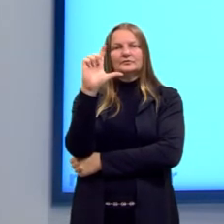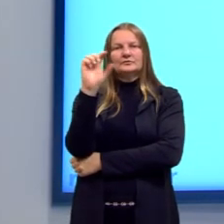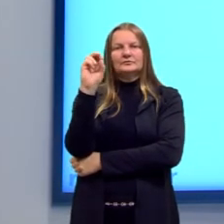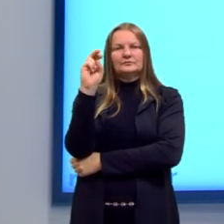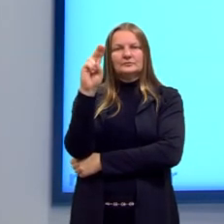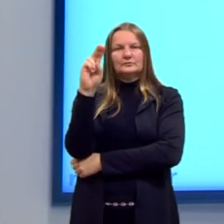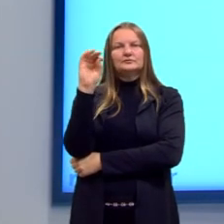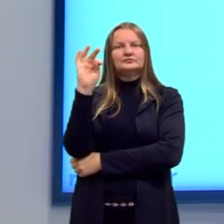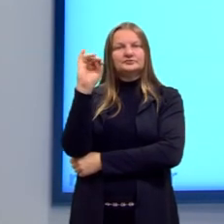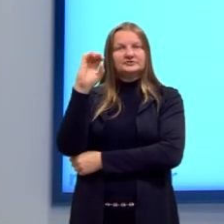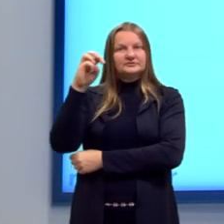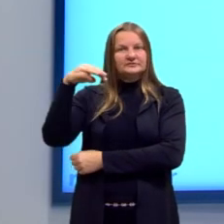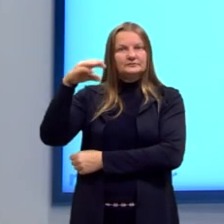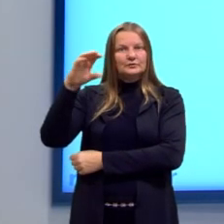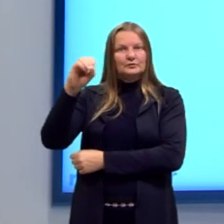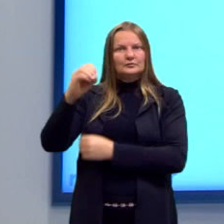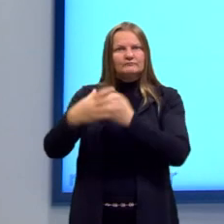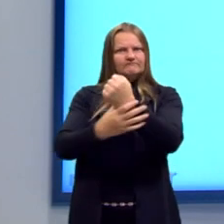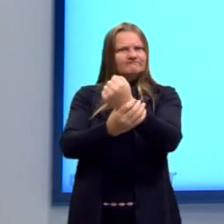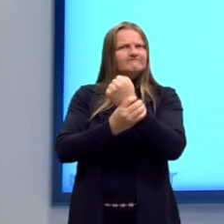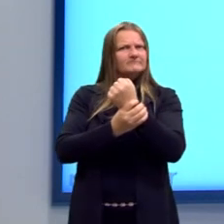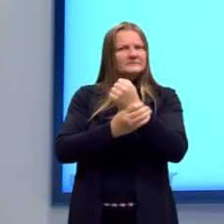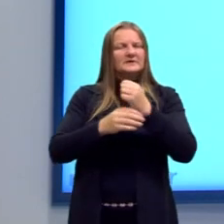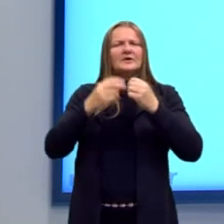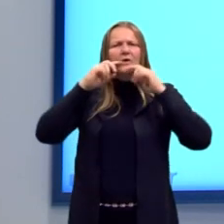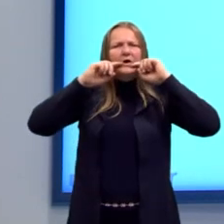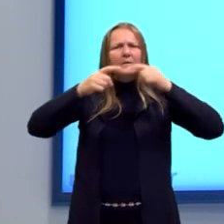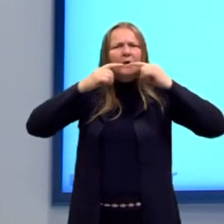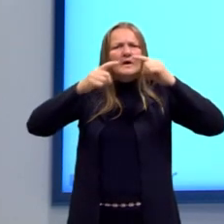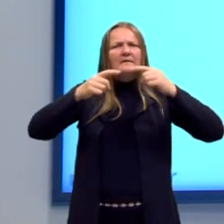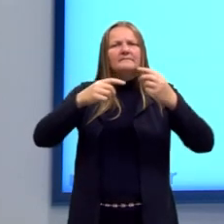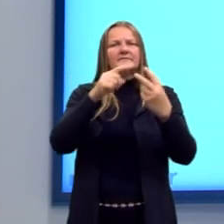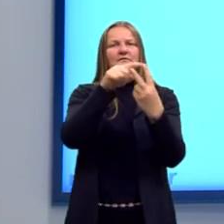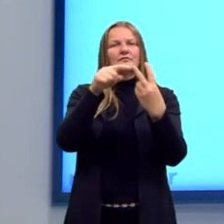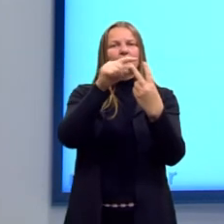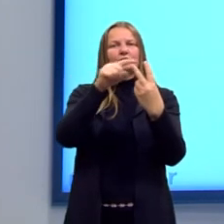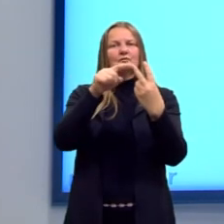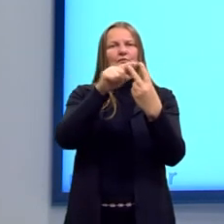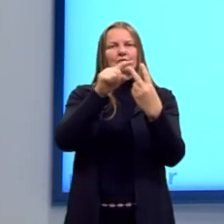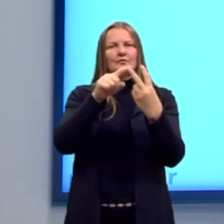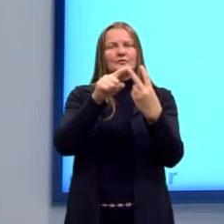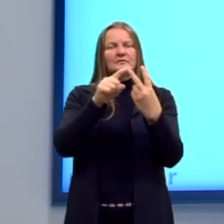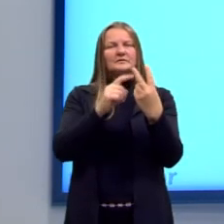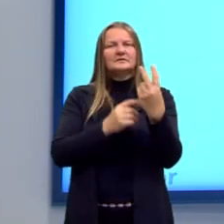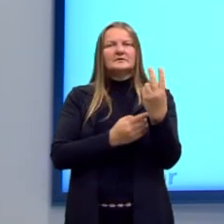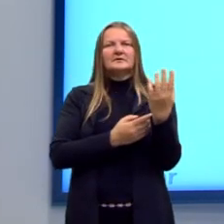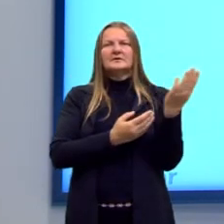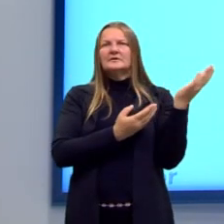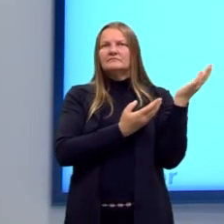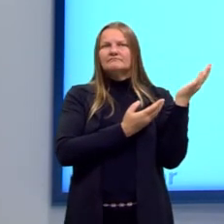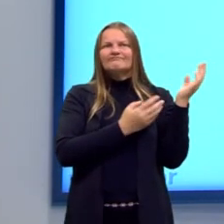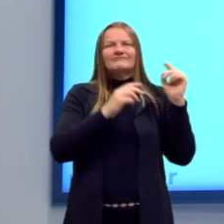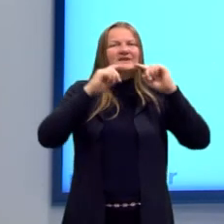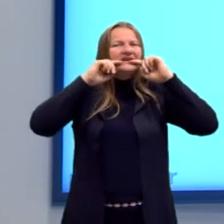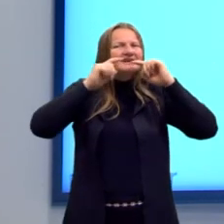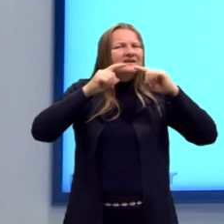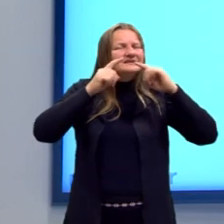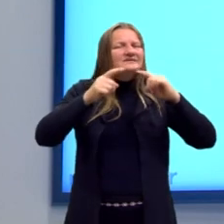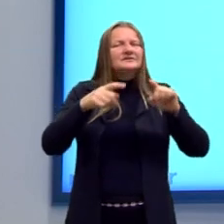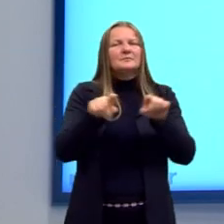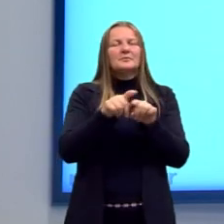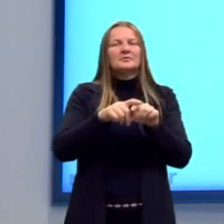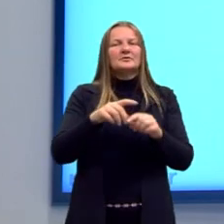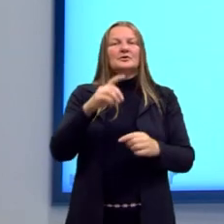Aqui tem dois camaradas que vão criticar, que é o Grócio e o Jean Bodin. E, junto com essas críticas ao direito